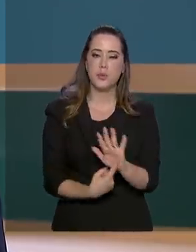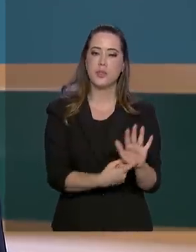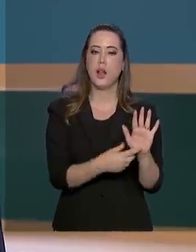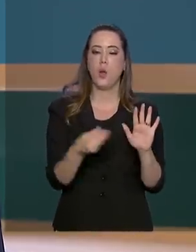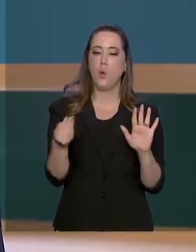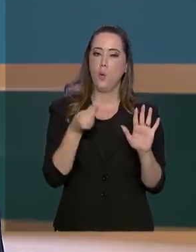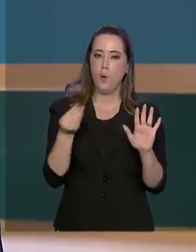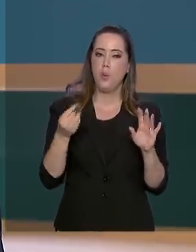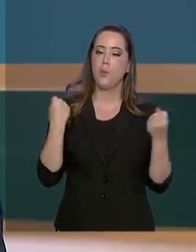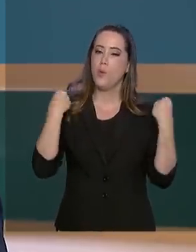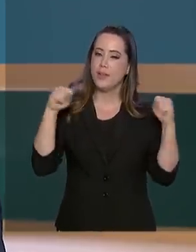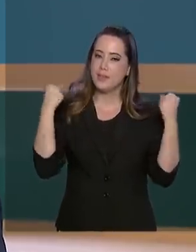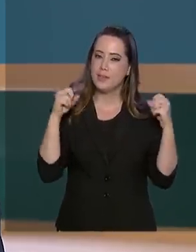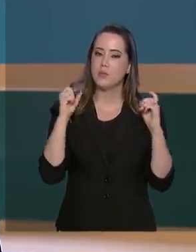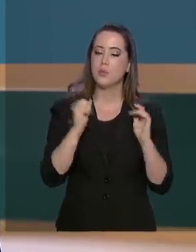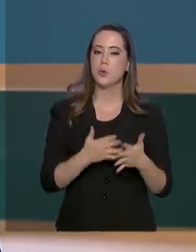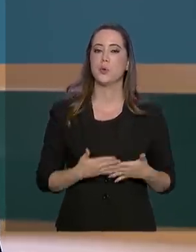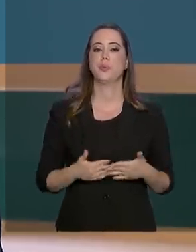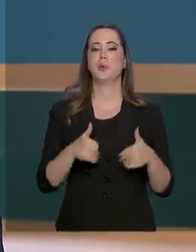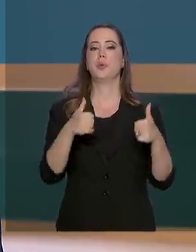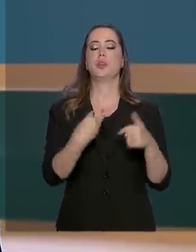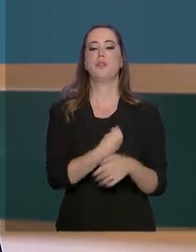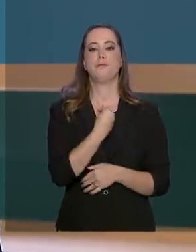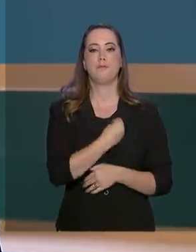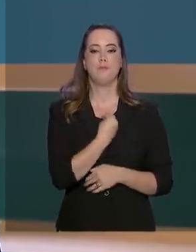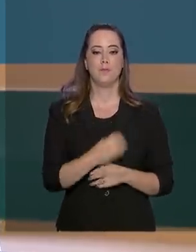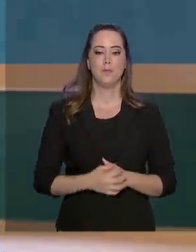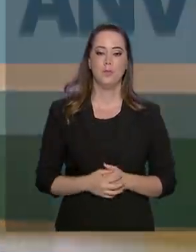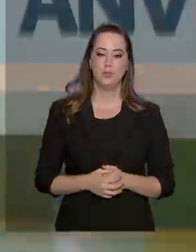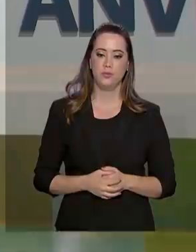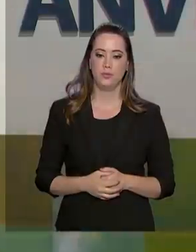exercícios físicos pode melhorar a qualidade de vida.